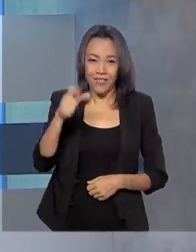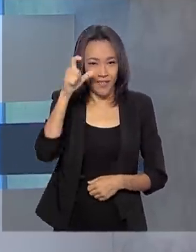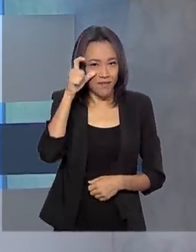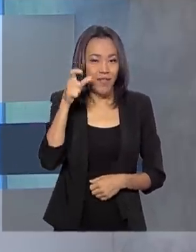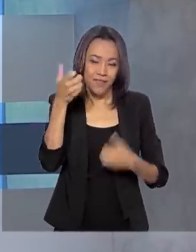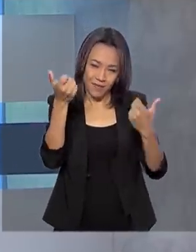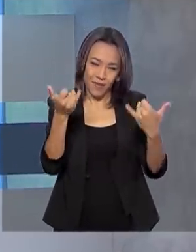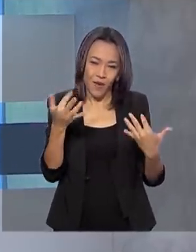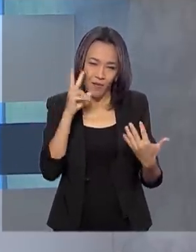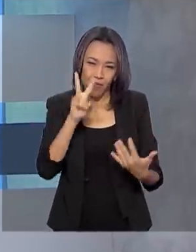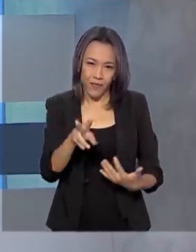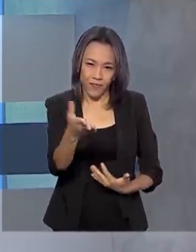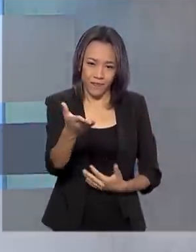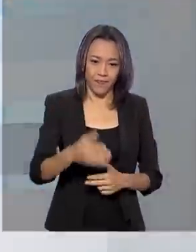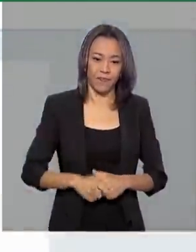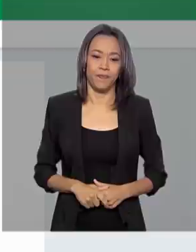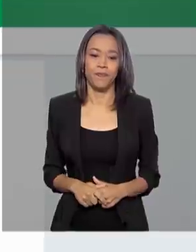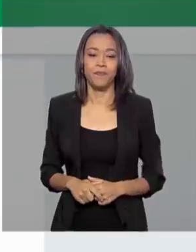dessa campanha. Vamos dar uma olhada.